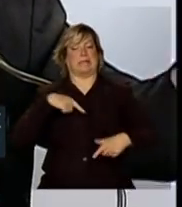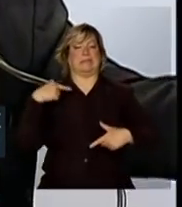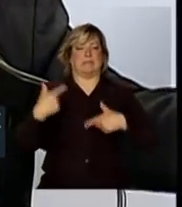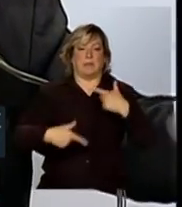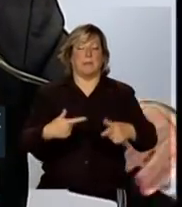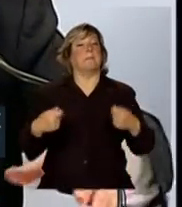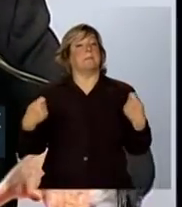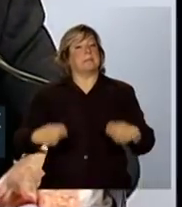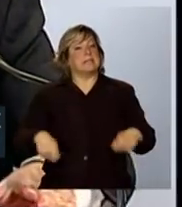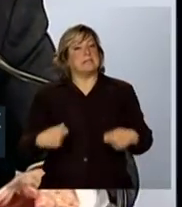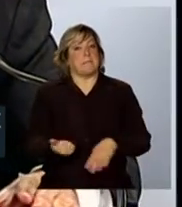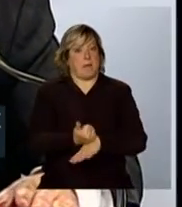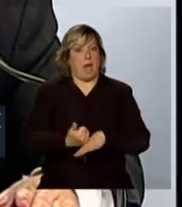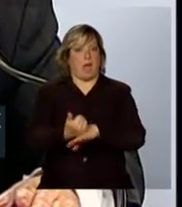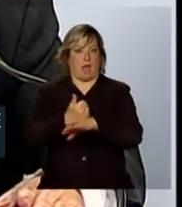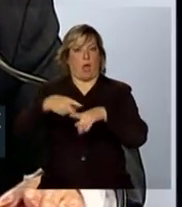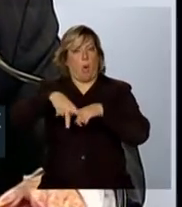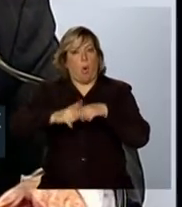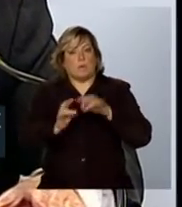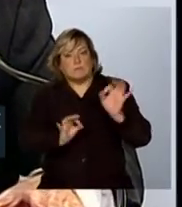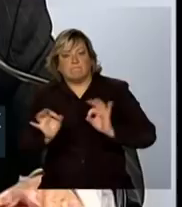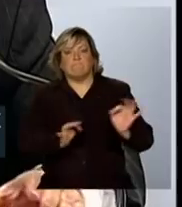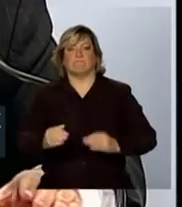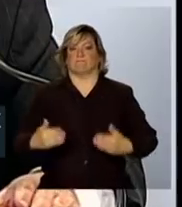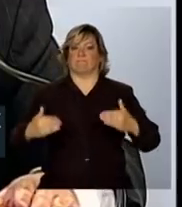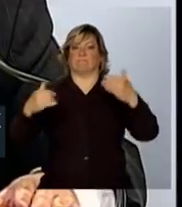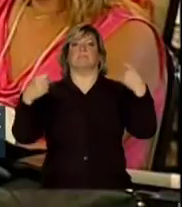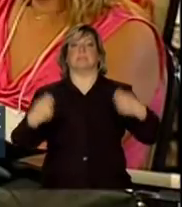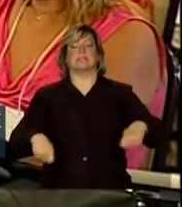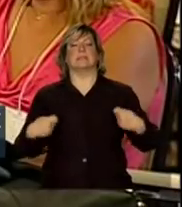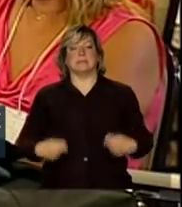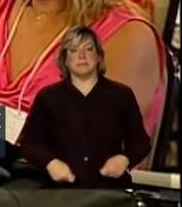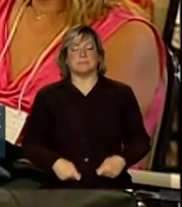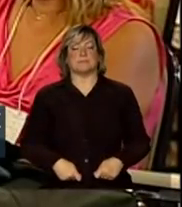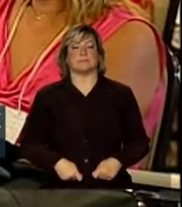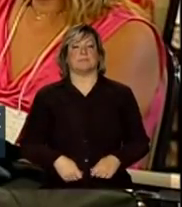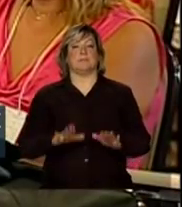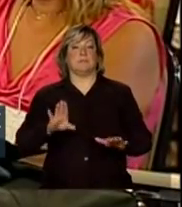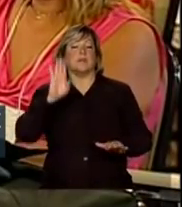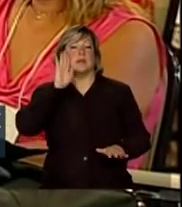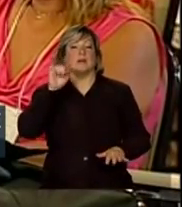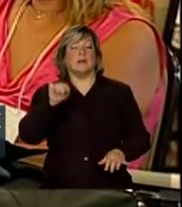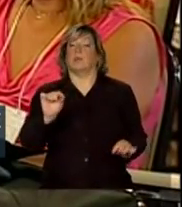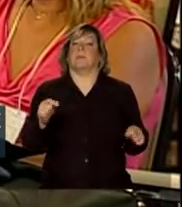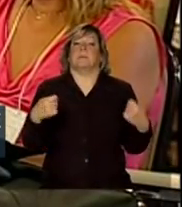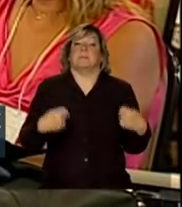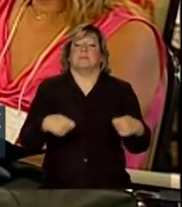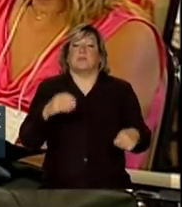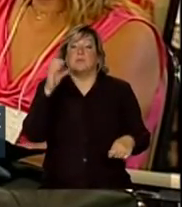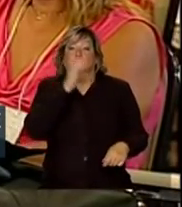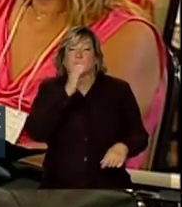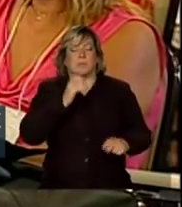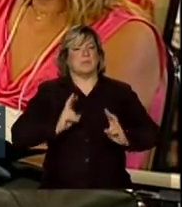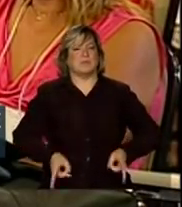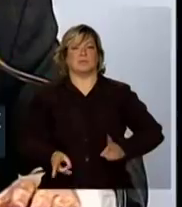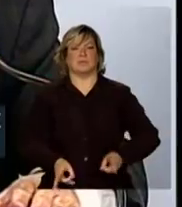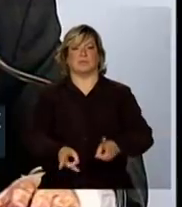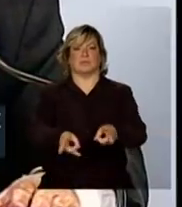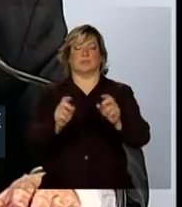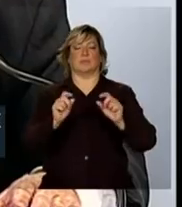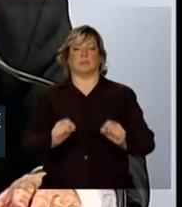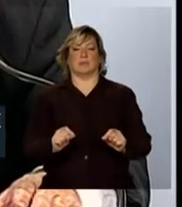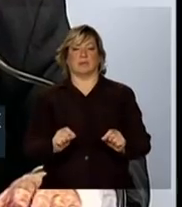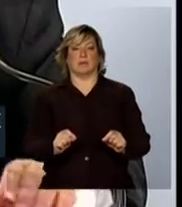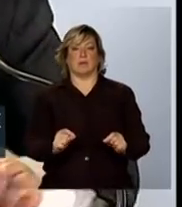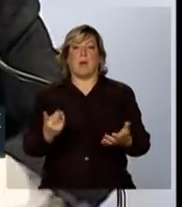obviamente, precisa de aprimoramentos, particularmente para situações de incêndio, em função da necessidade contínua de demandas